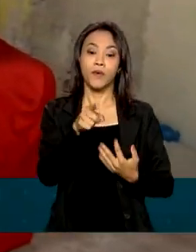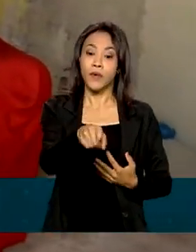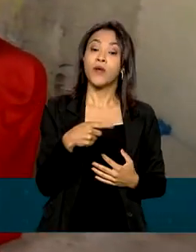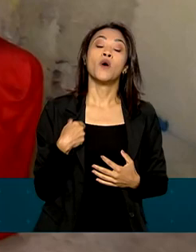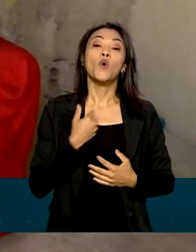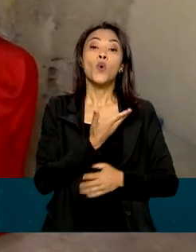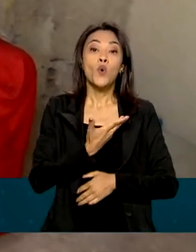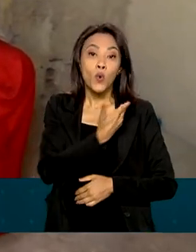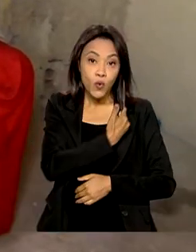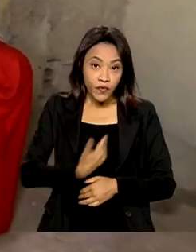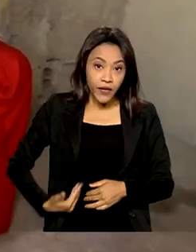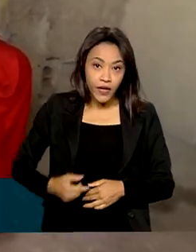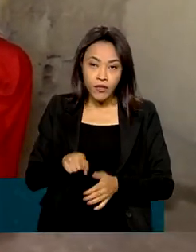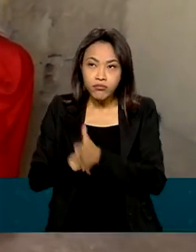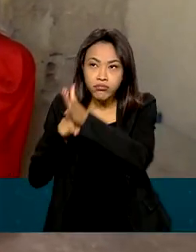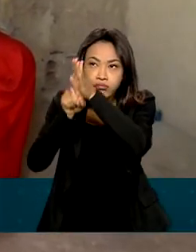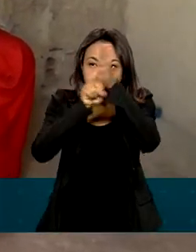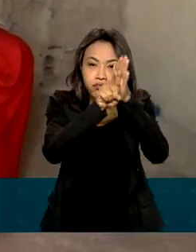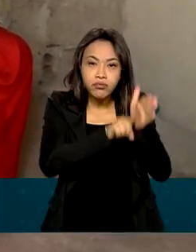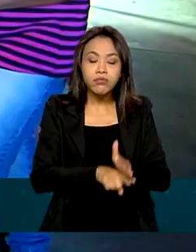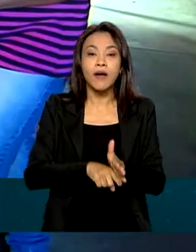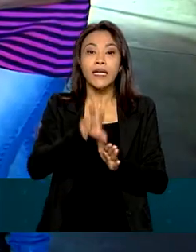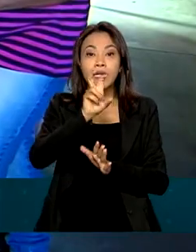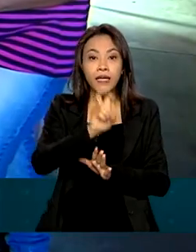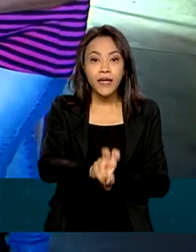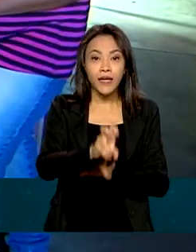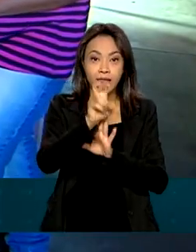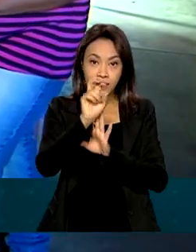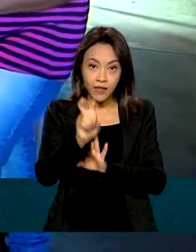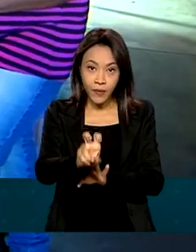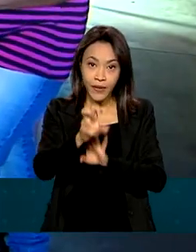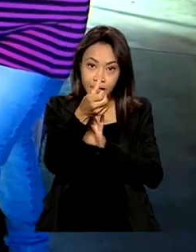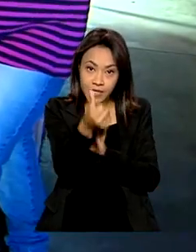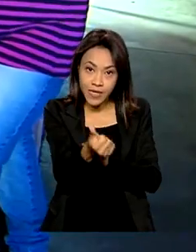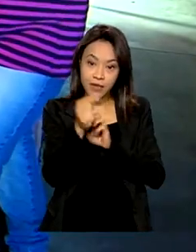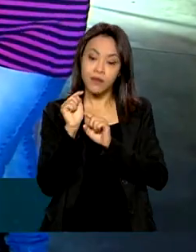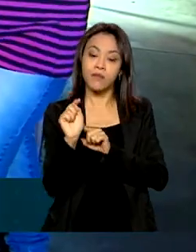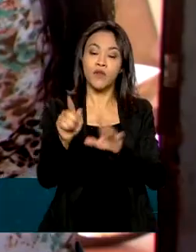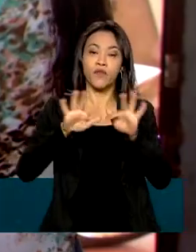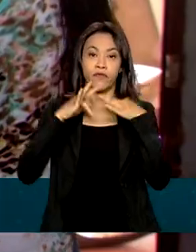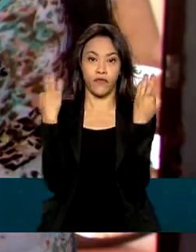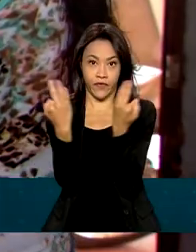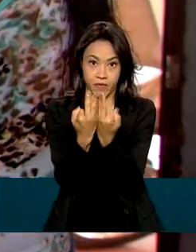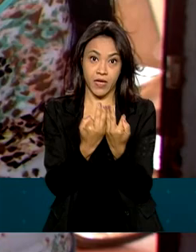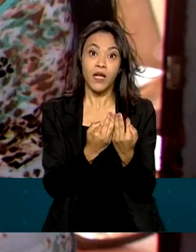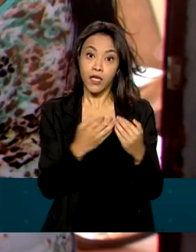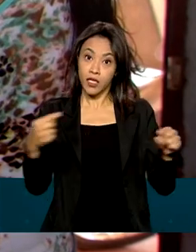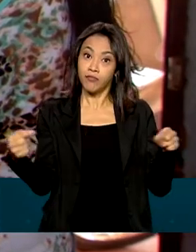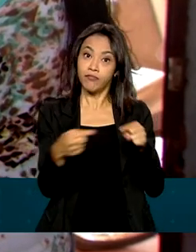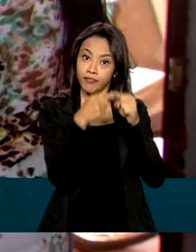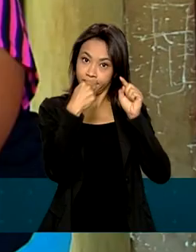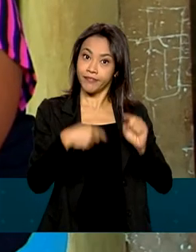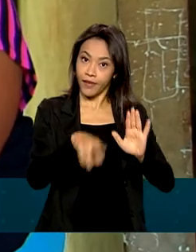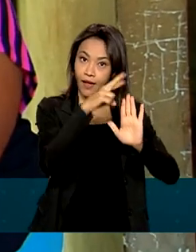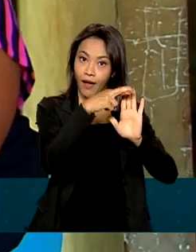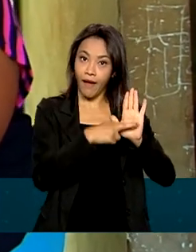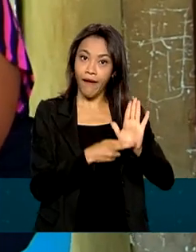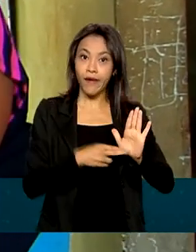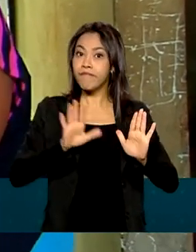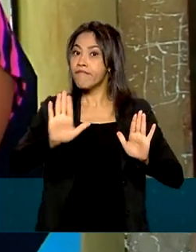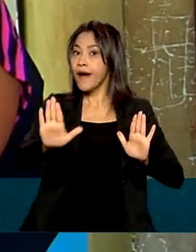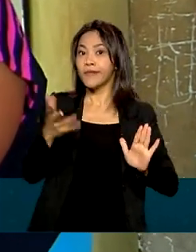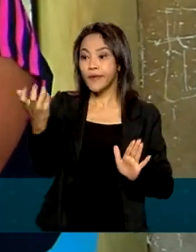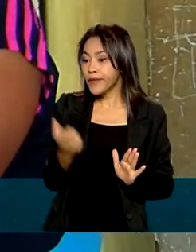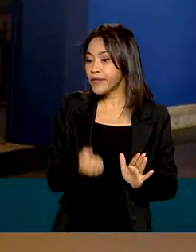governo detectou que 556 mil famílias, apesar de preencher os requisitos, não recebiam